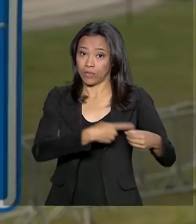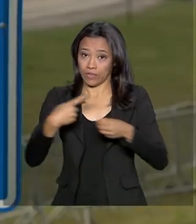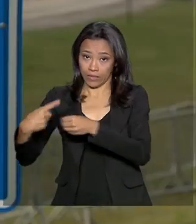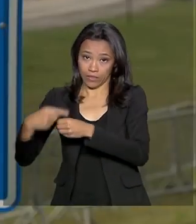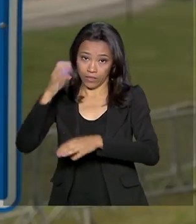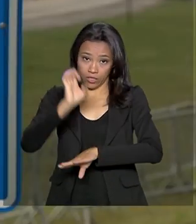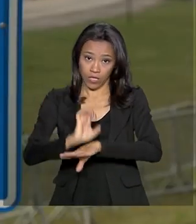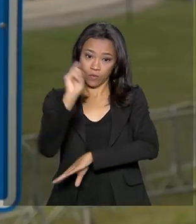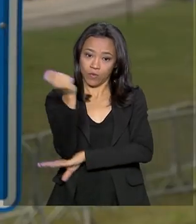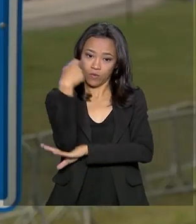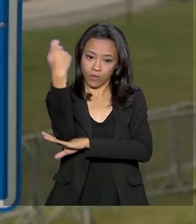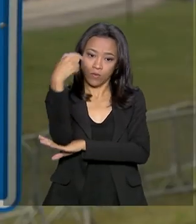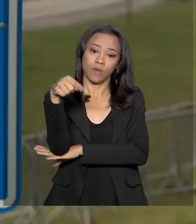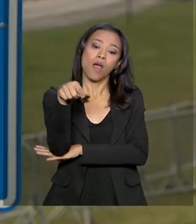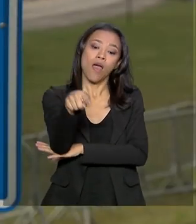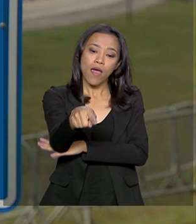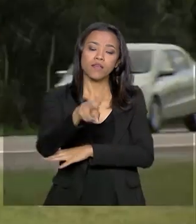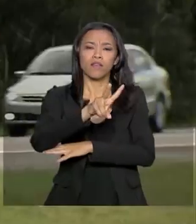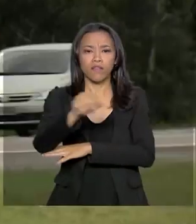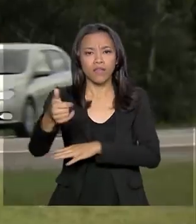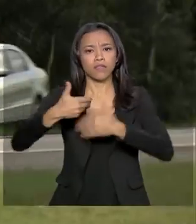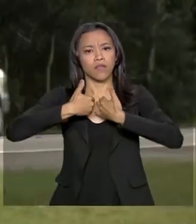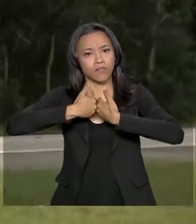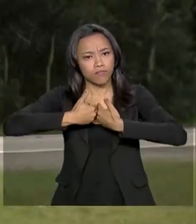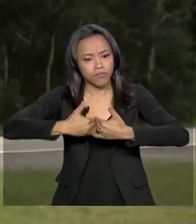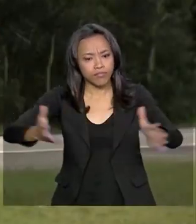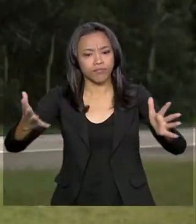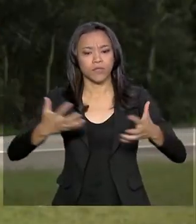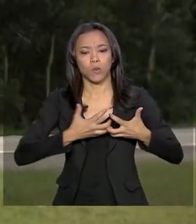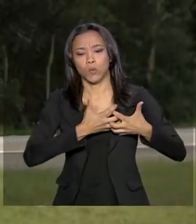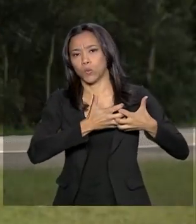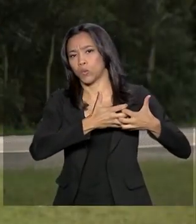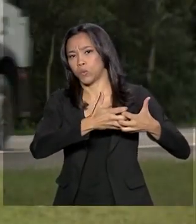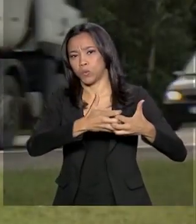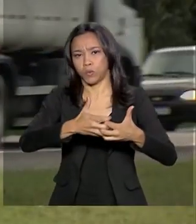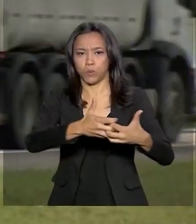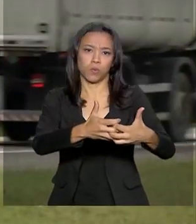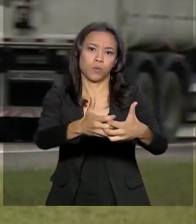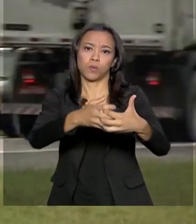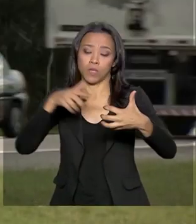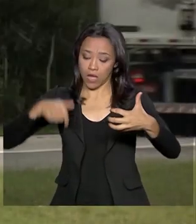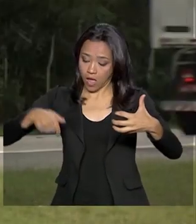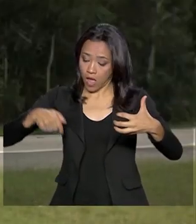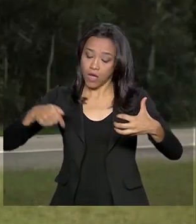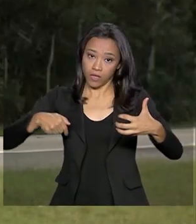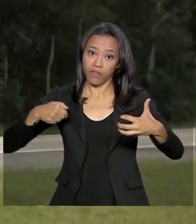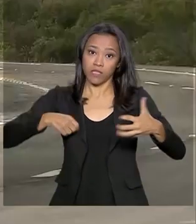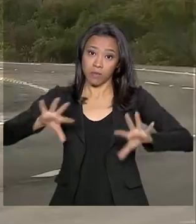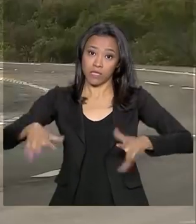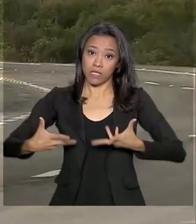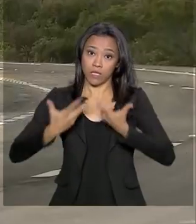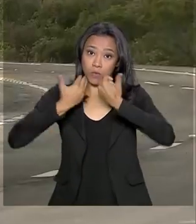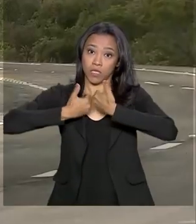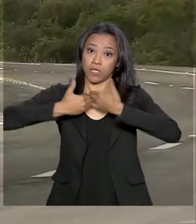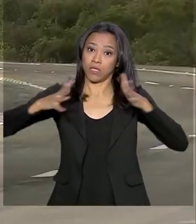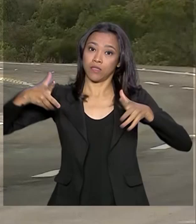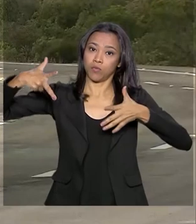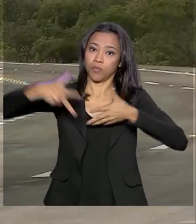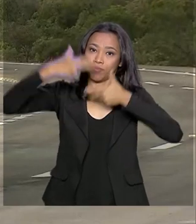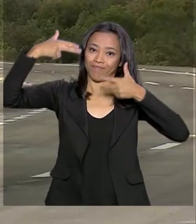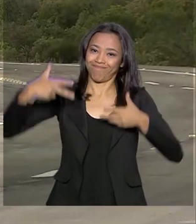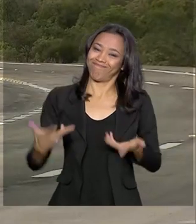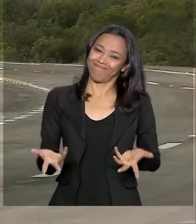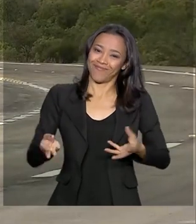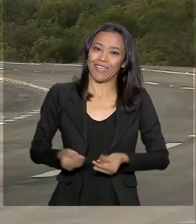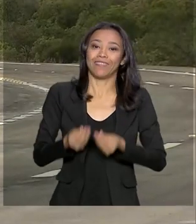Aqui, a pista será liberada ao tráfego de veículos após essa cerimônia de inauguração, de entrega, né, que vai contar